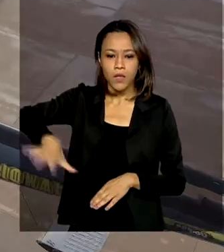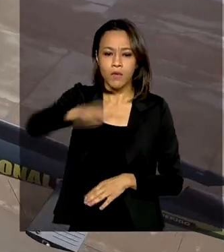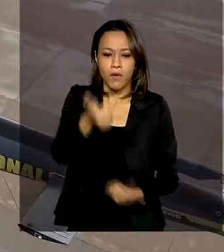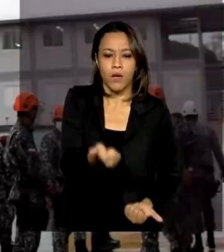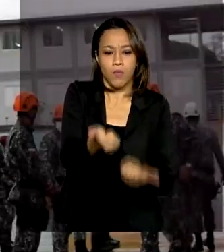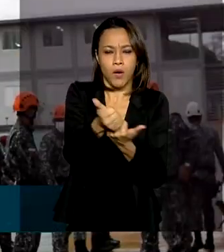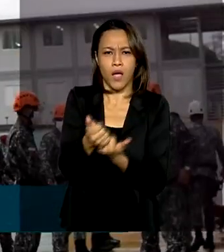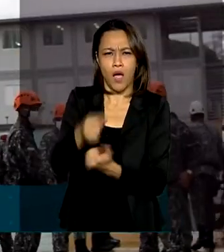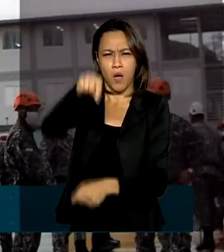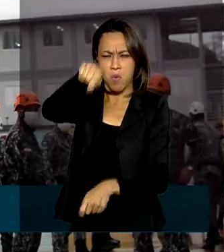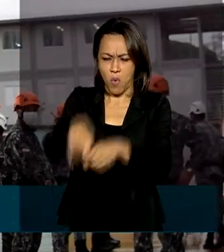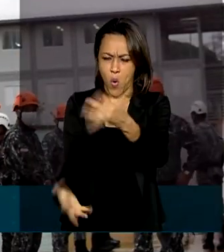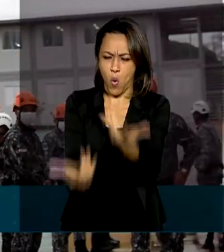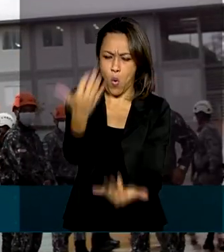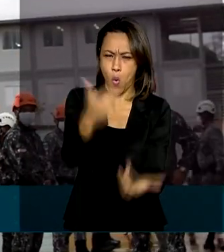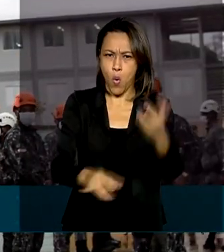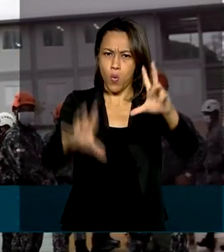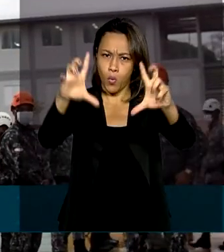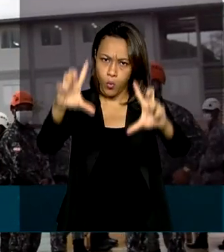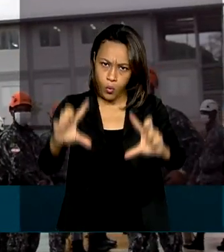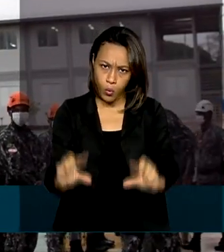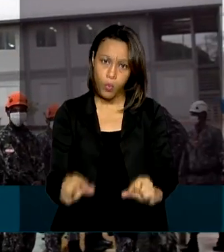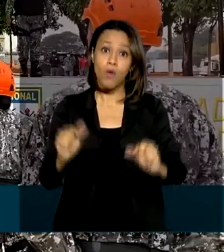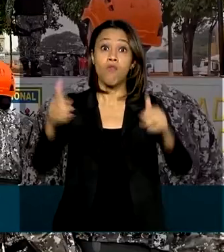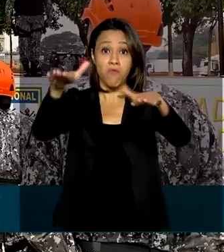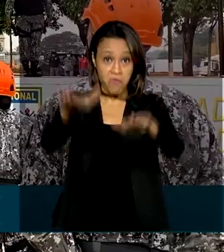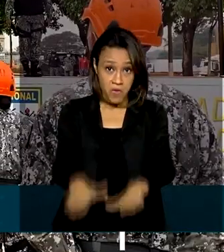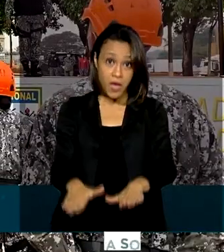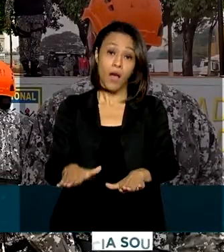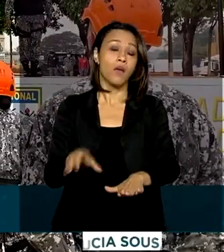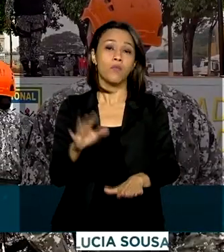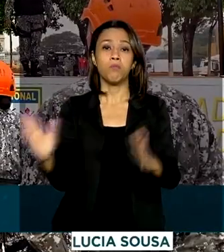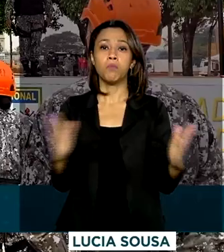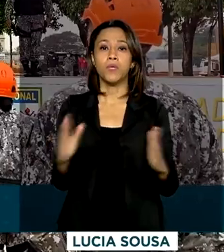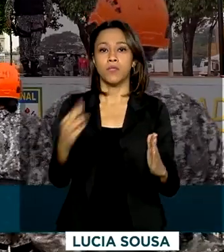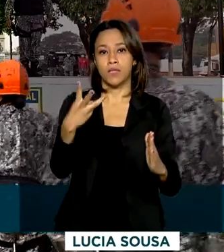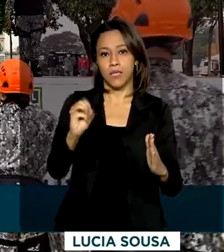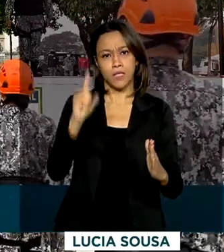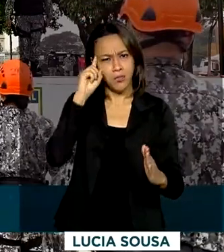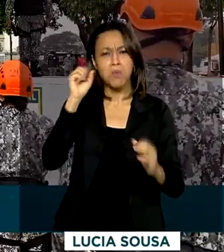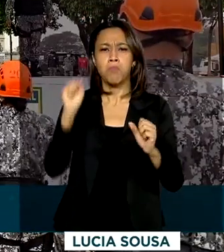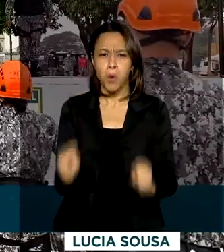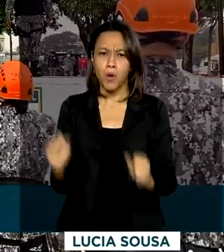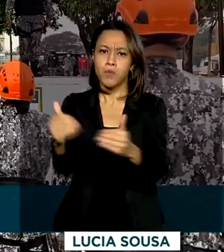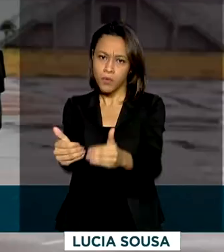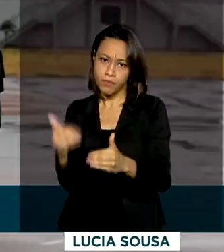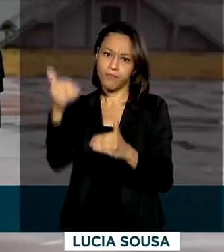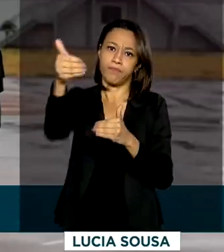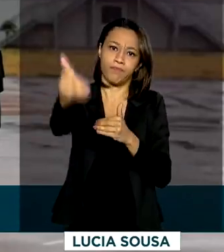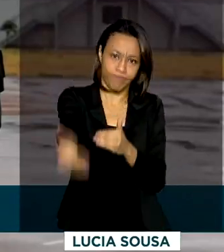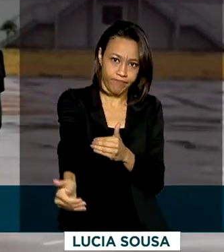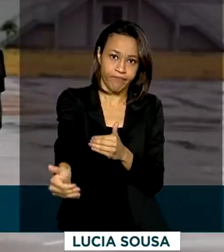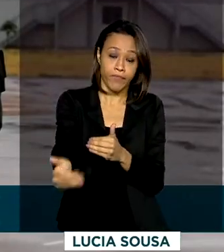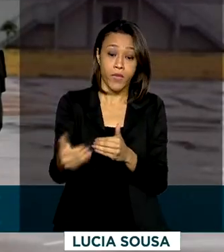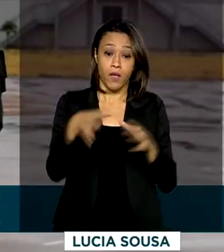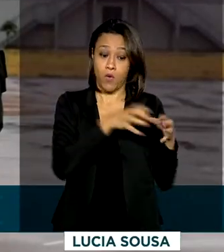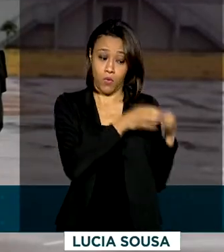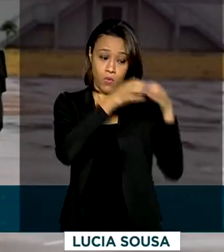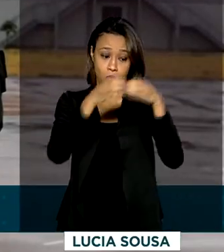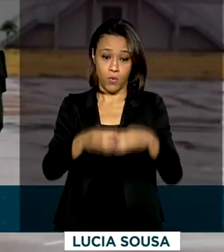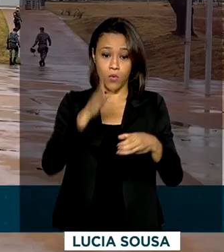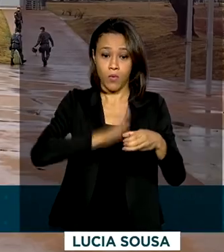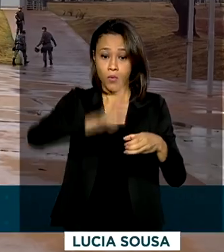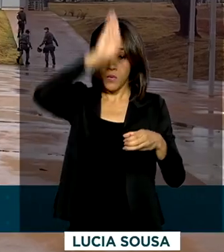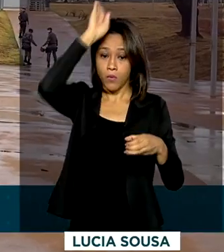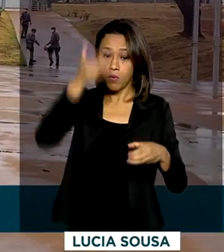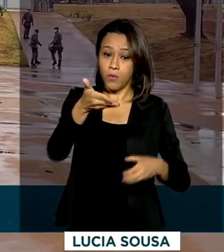região. Os bombeiros vão permanecer no Estado por 30 dias, mas o prazo poderá ser prorrogado. O envio dos bombeiros pelo Ministério